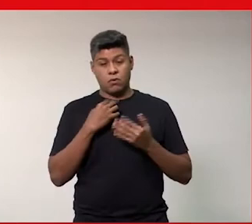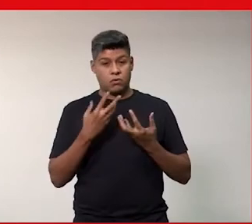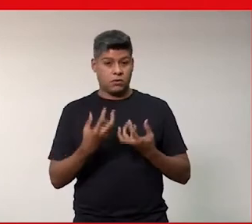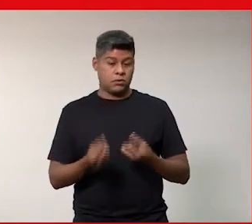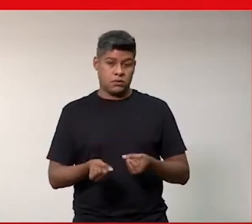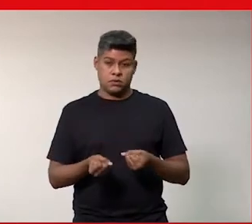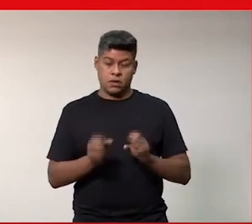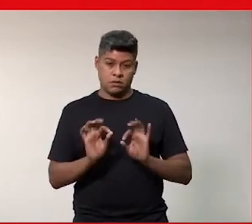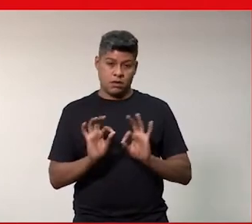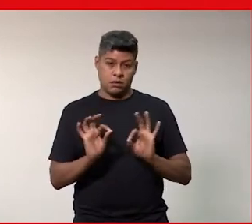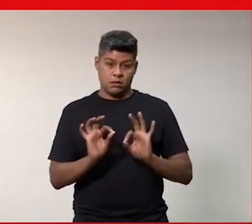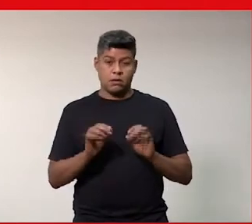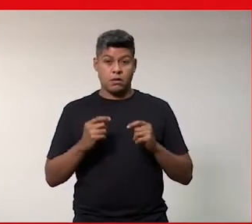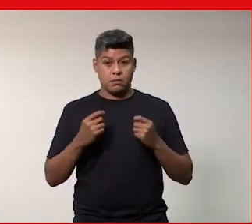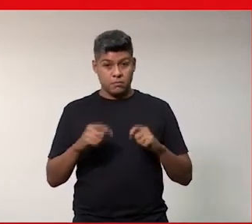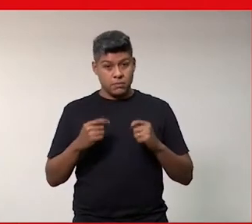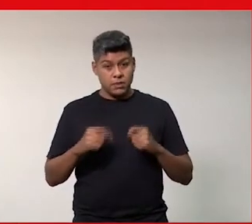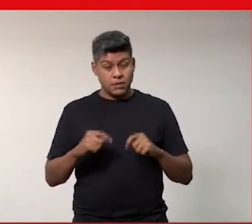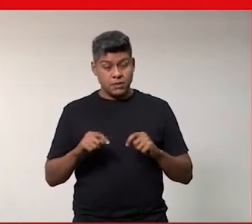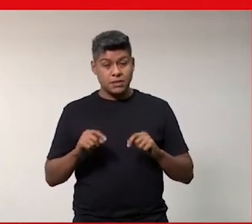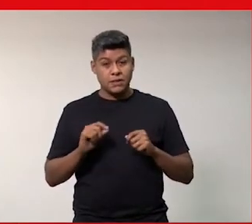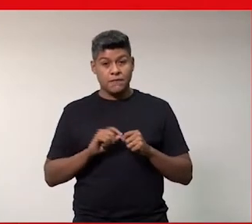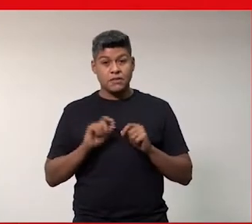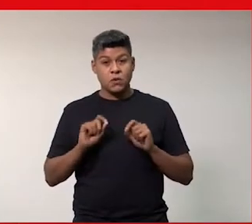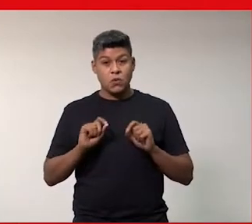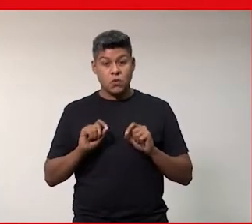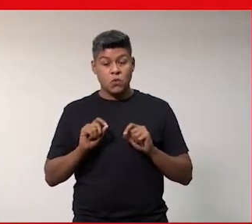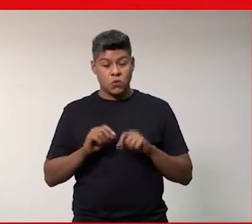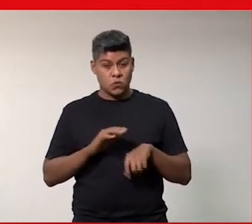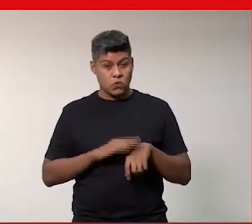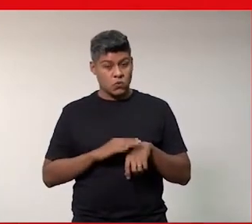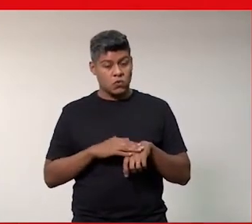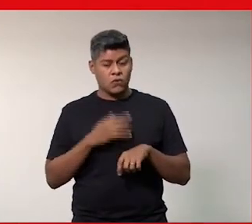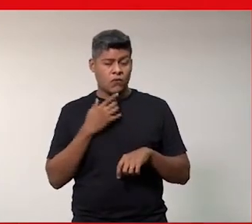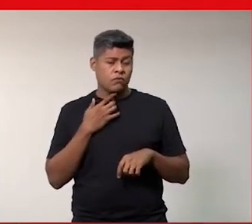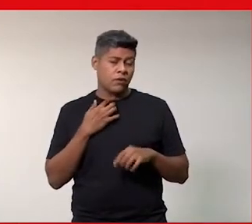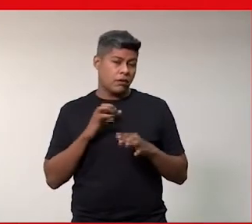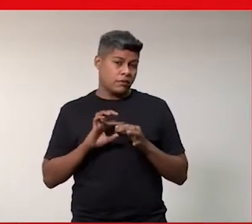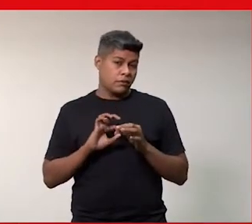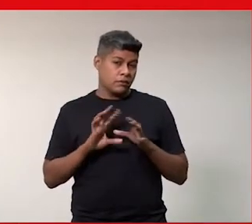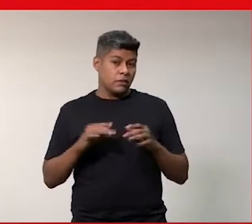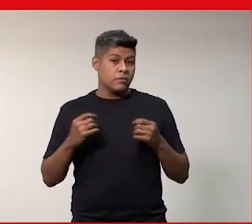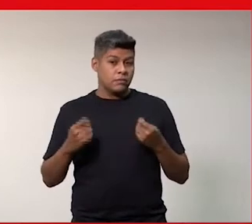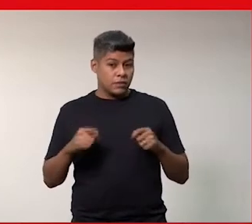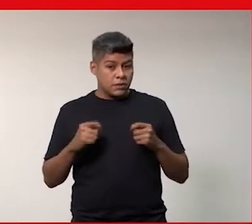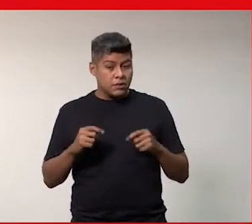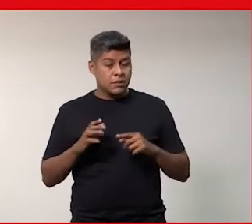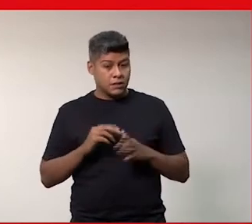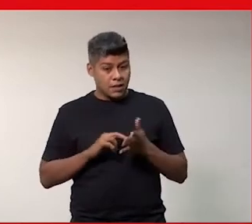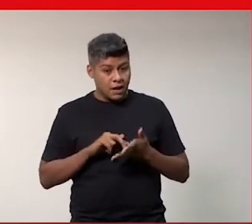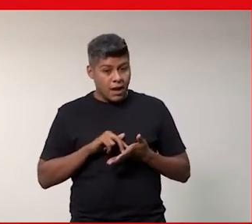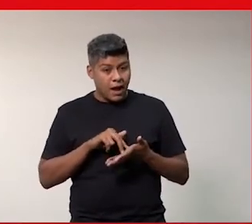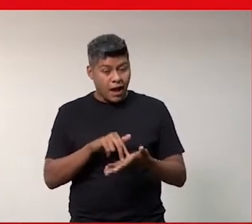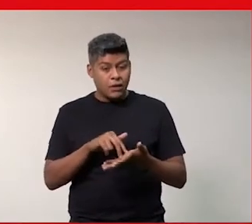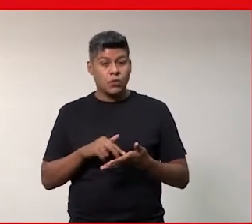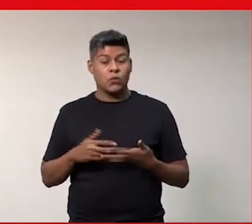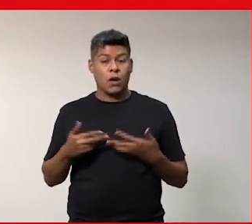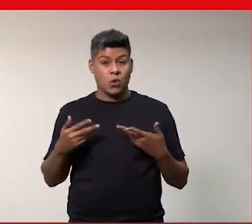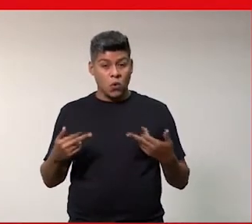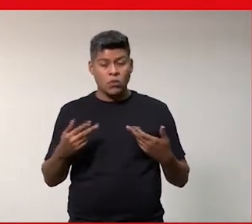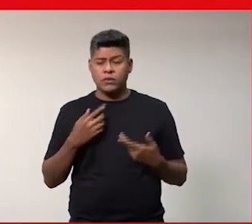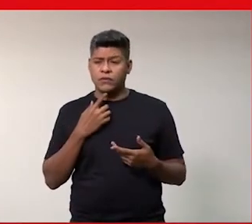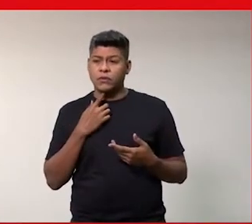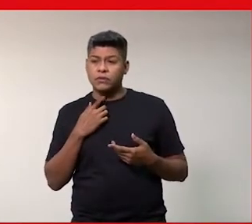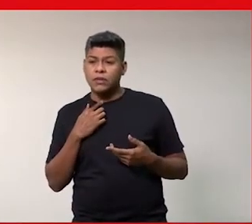coloquem padrões você tem que ser aquilo que você tem vontade de ser você tem que atuar aquilo que você tem